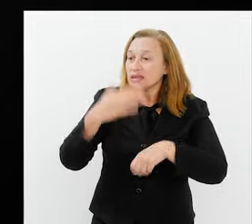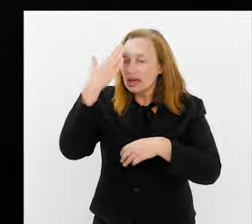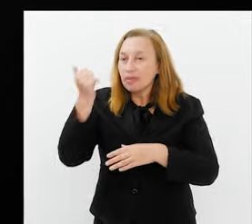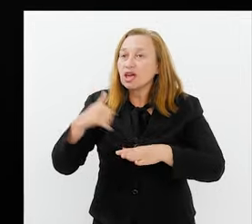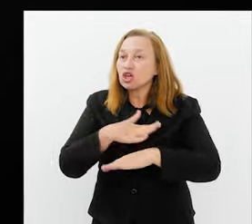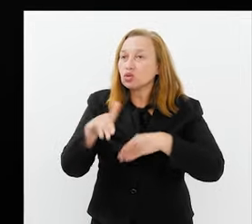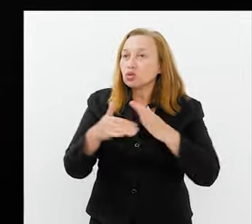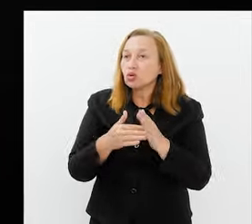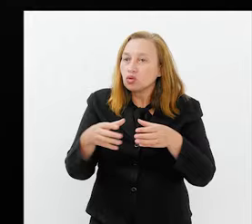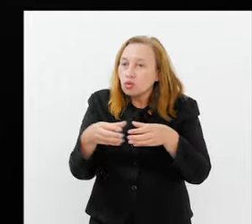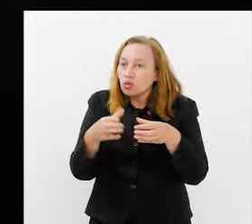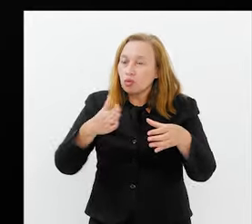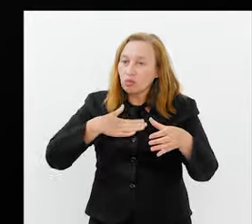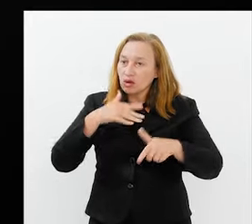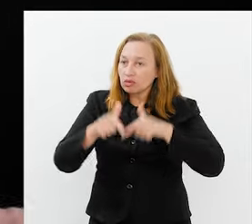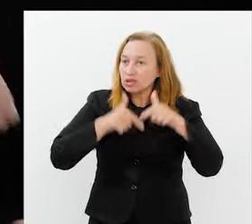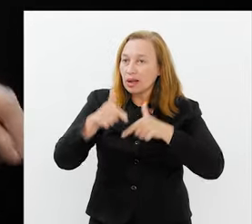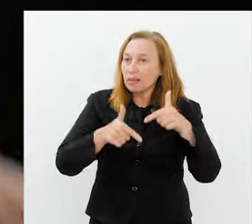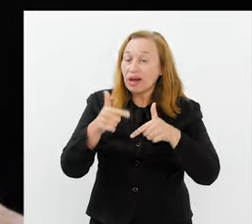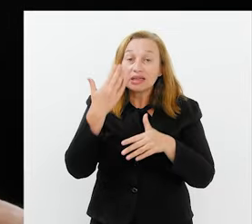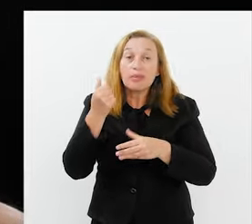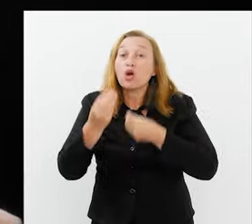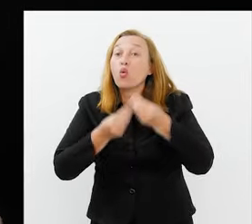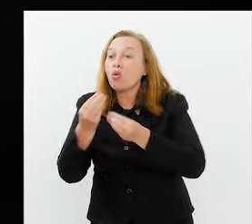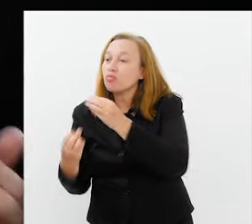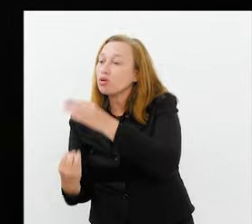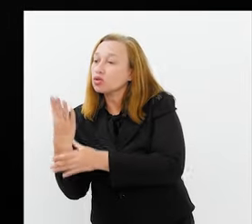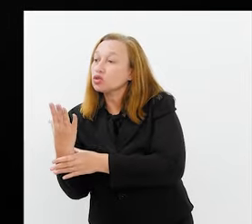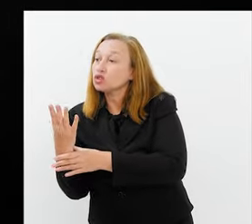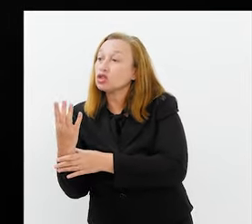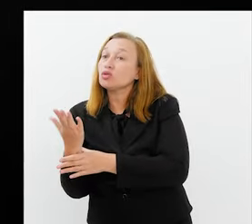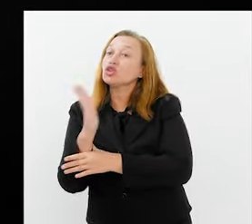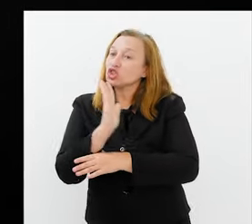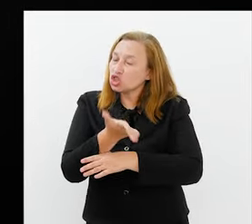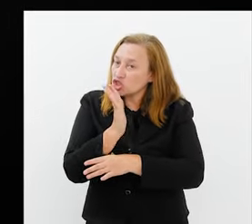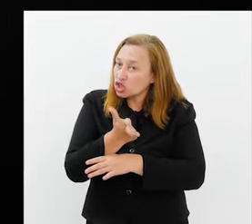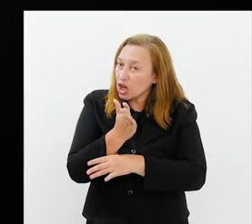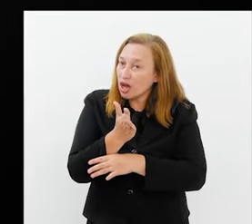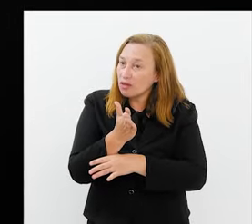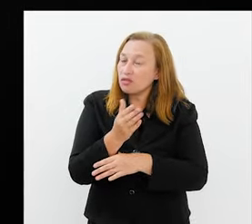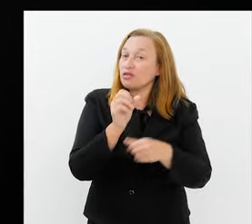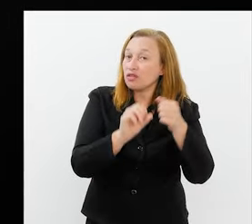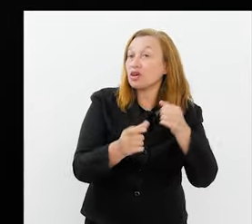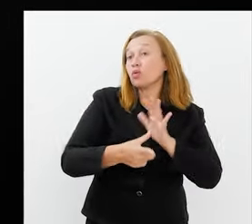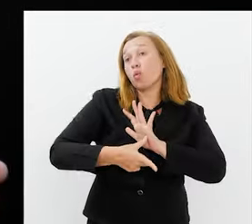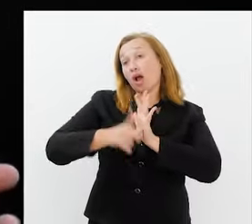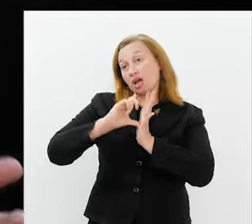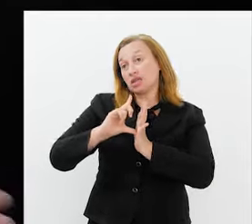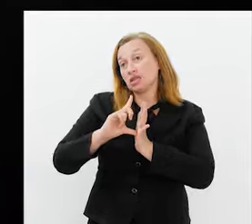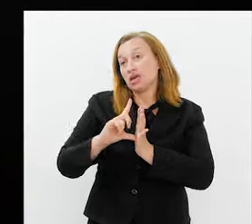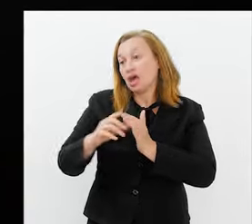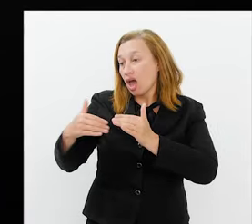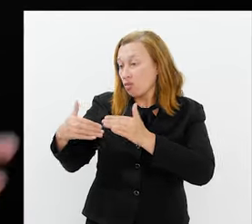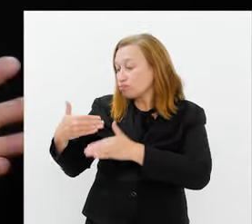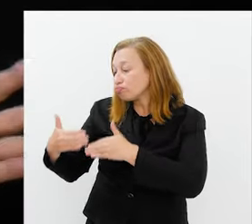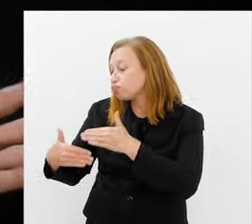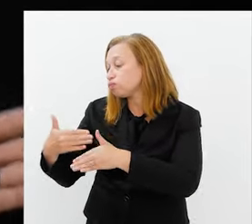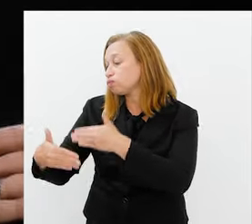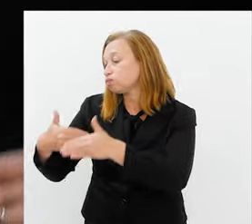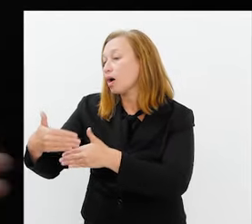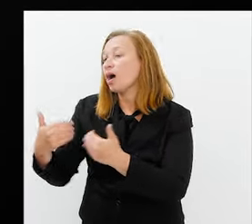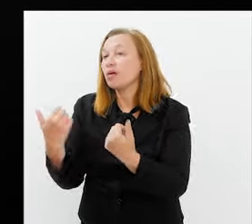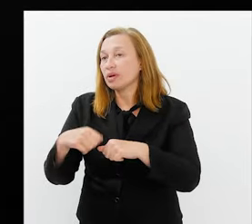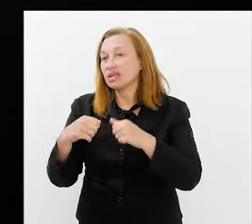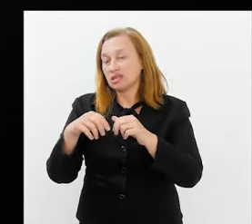saibam como reproduzir aquilo que foi criado. Porque é uma sequência